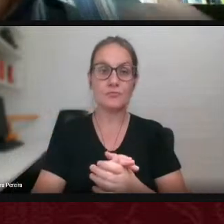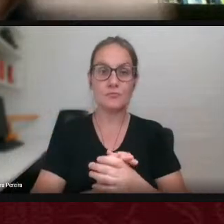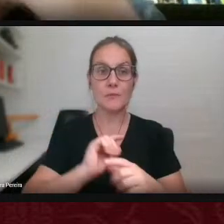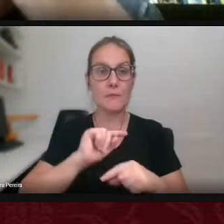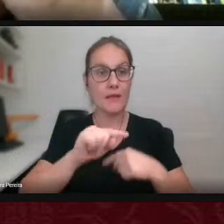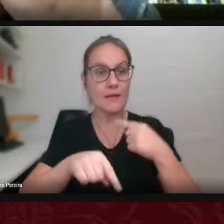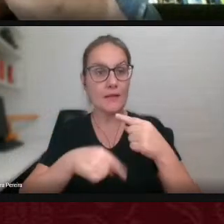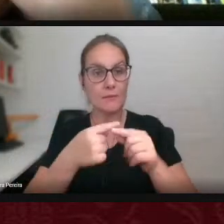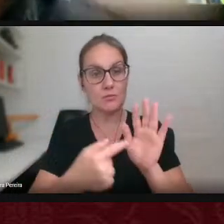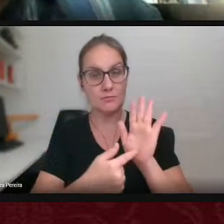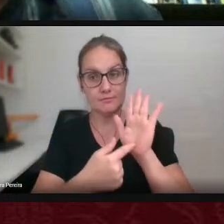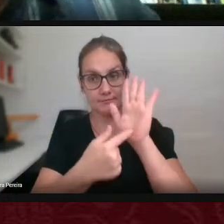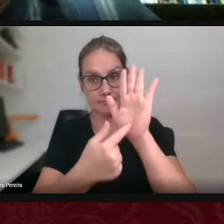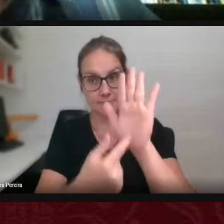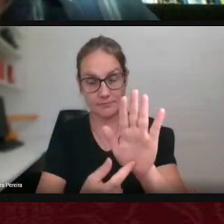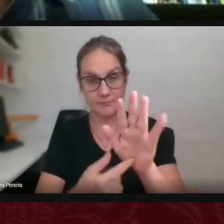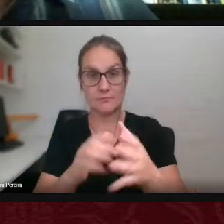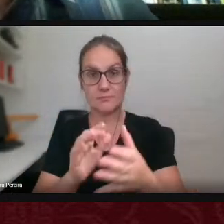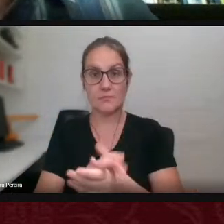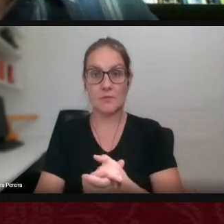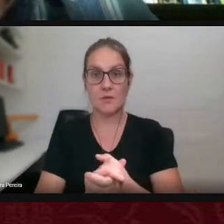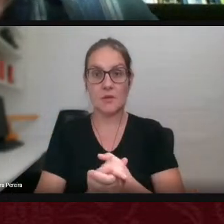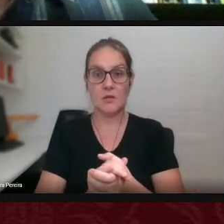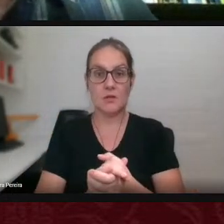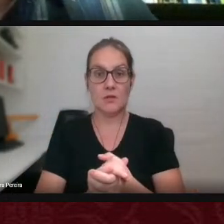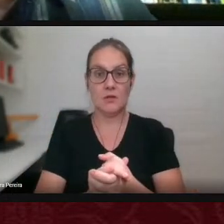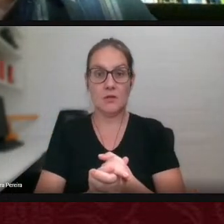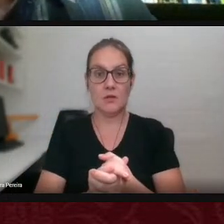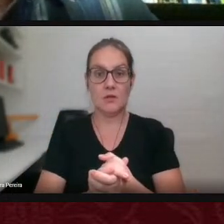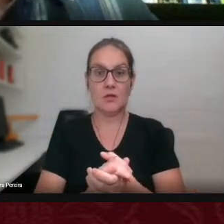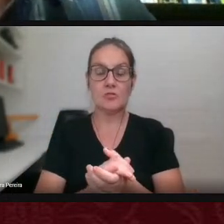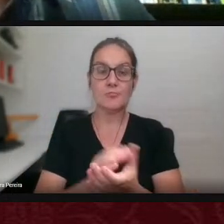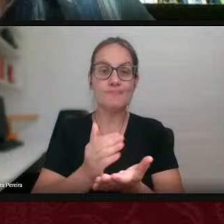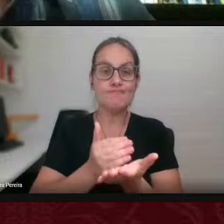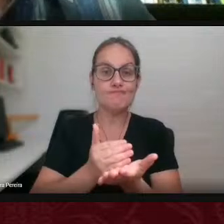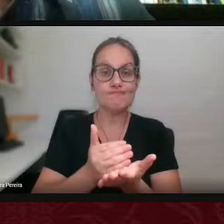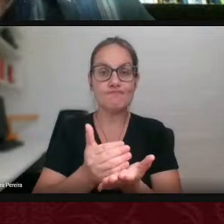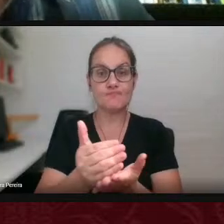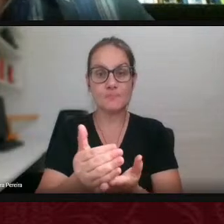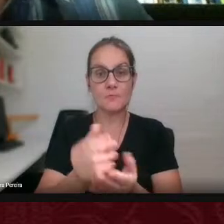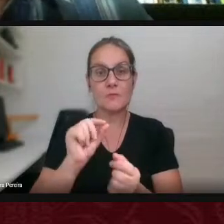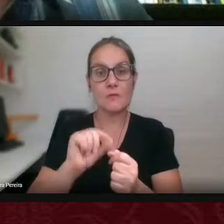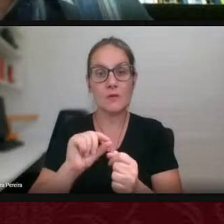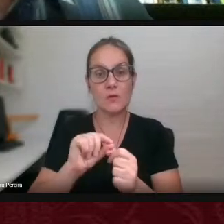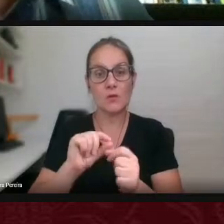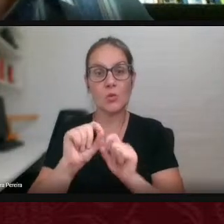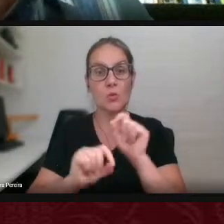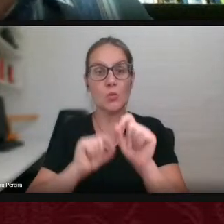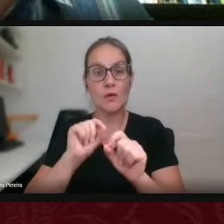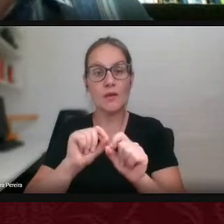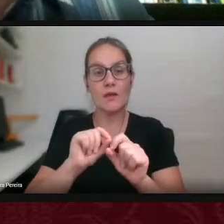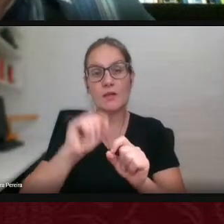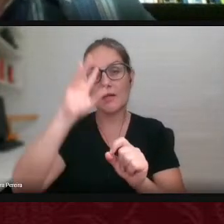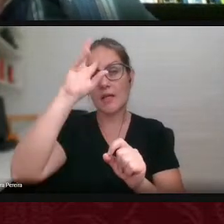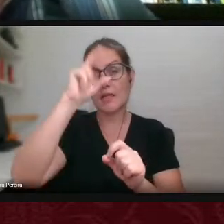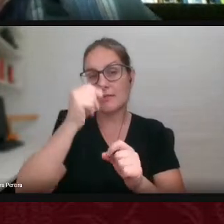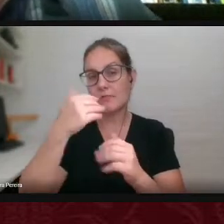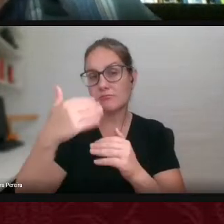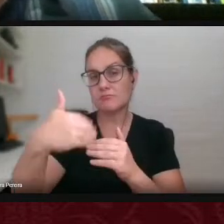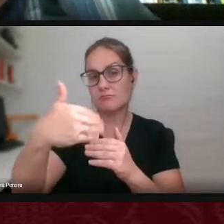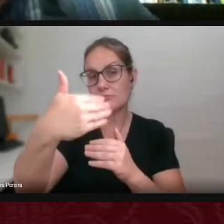apresentação, onde nós fazemos aí inicialmente o que seria realizado ao longo do livro.